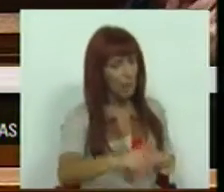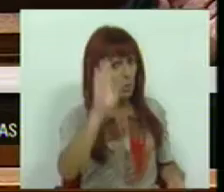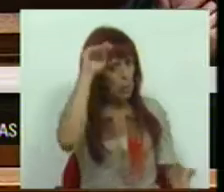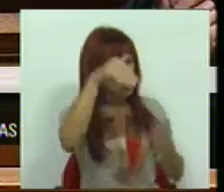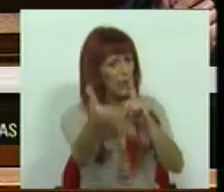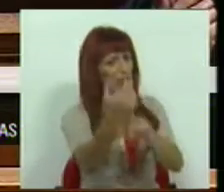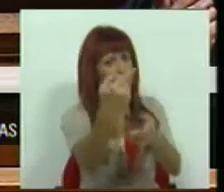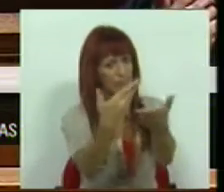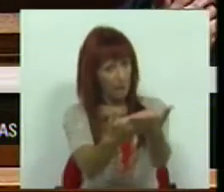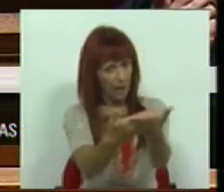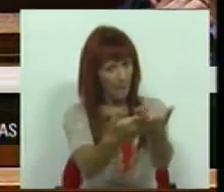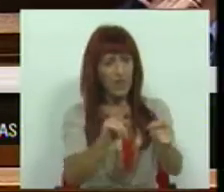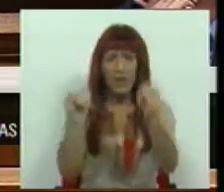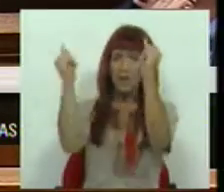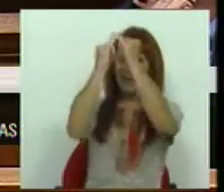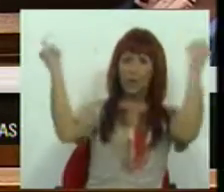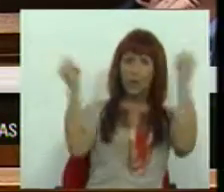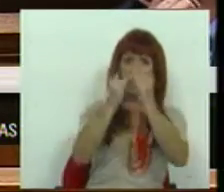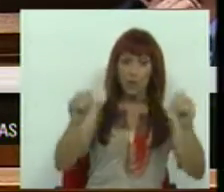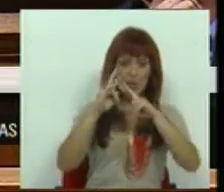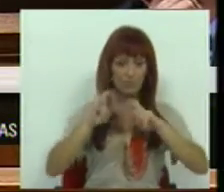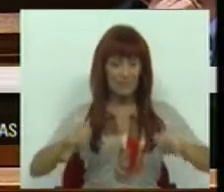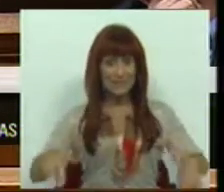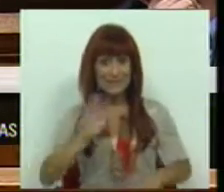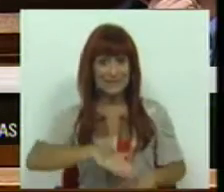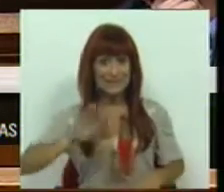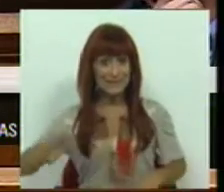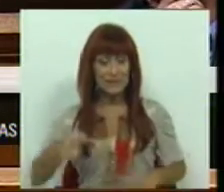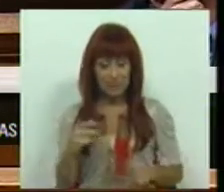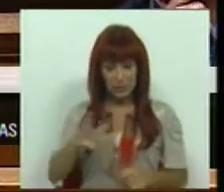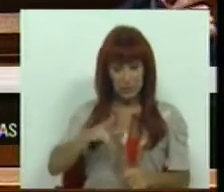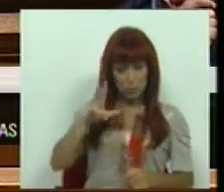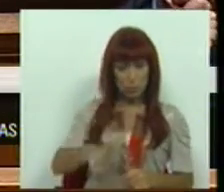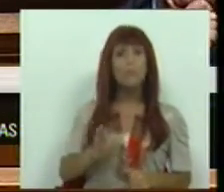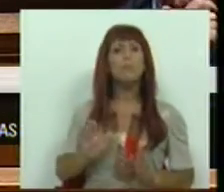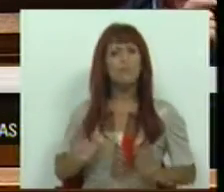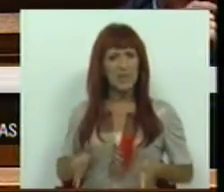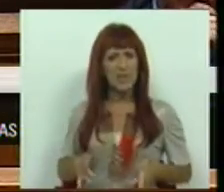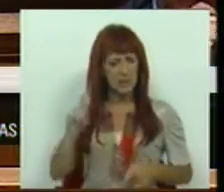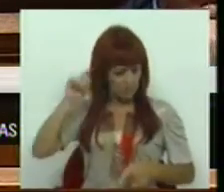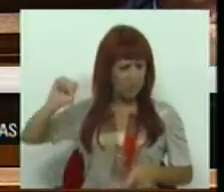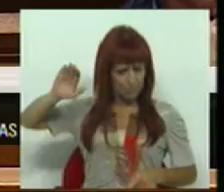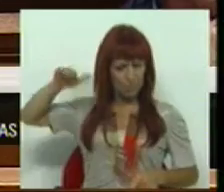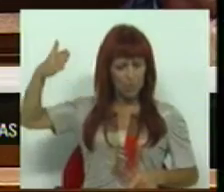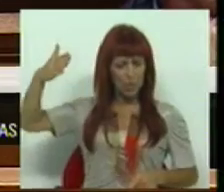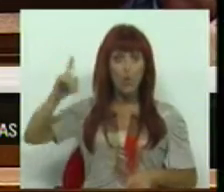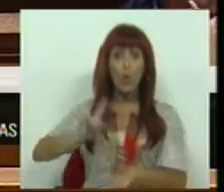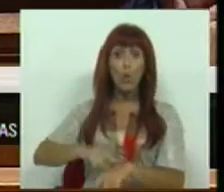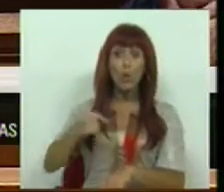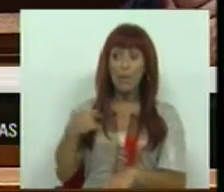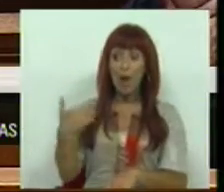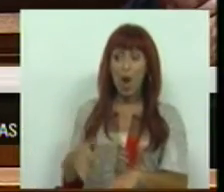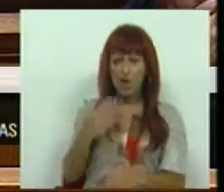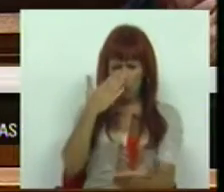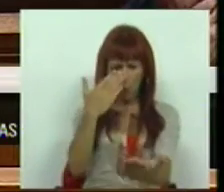os seus frutos e que a internacionalização da investigação científica em Portugal tem que ser uma prioridade, no momento em que